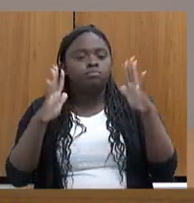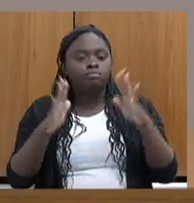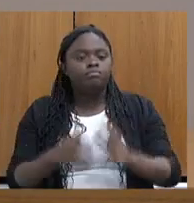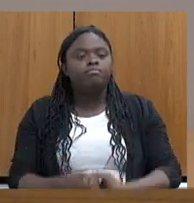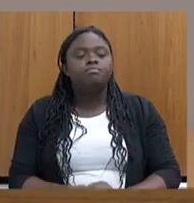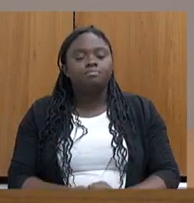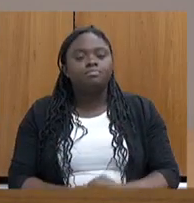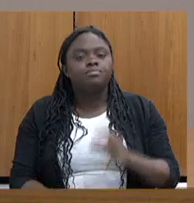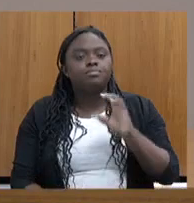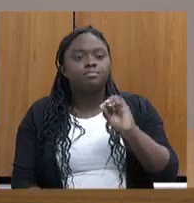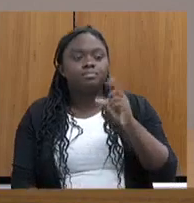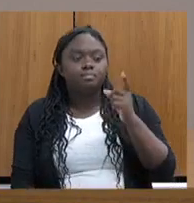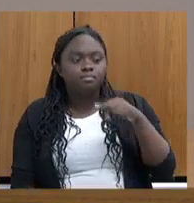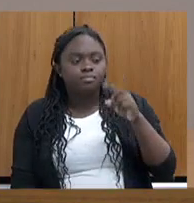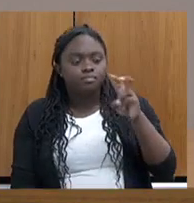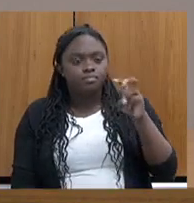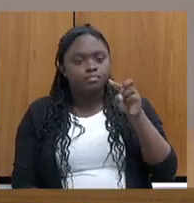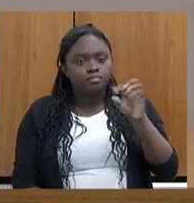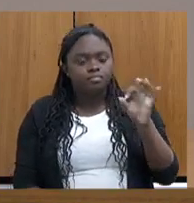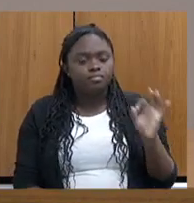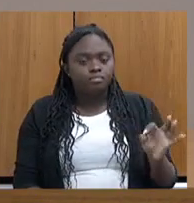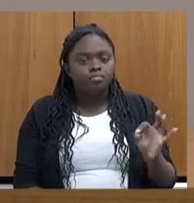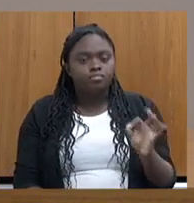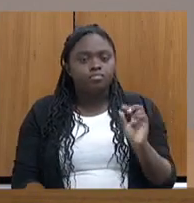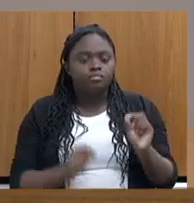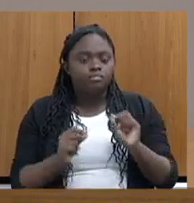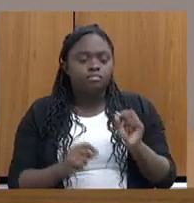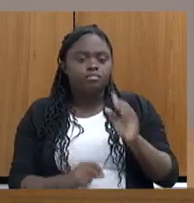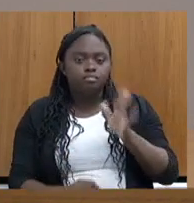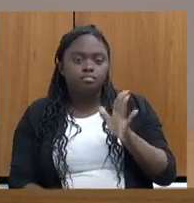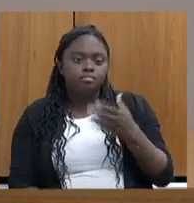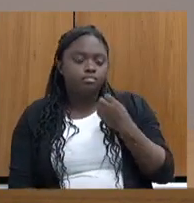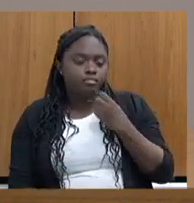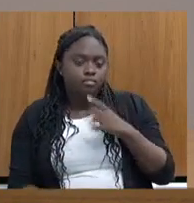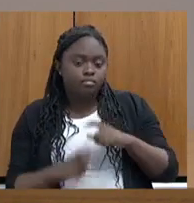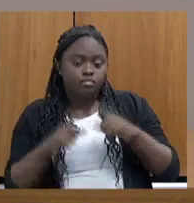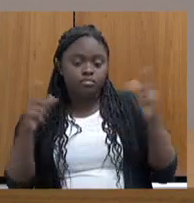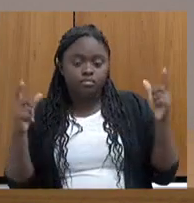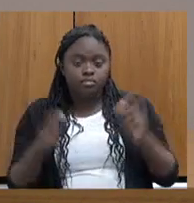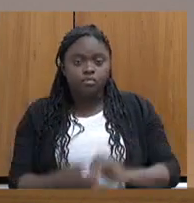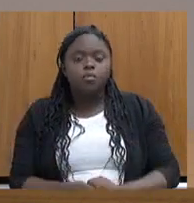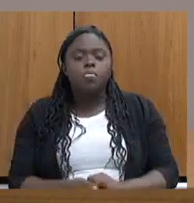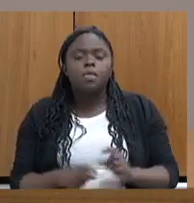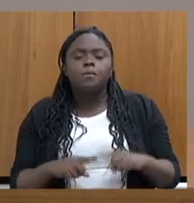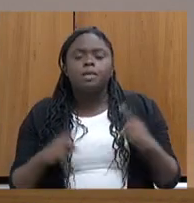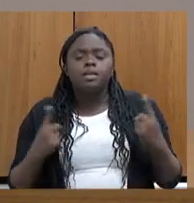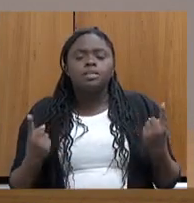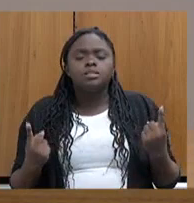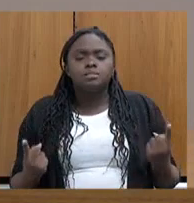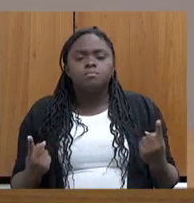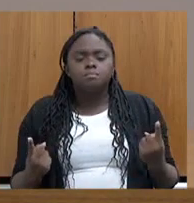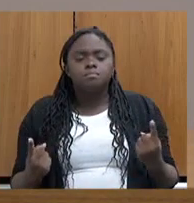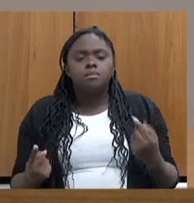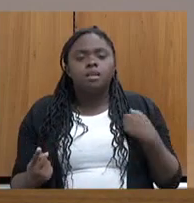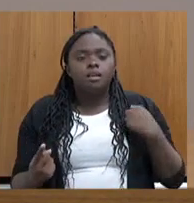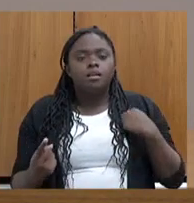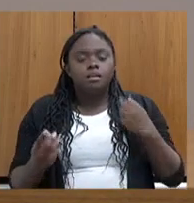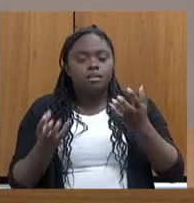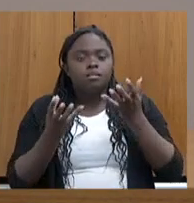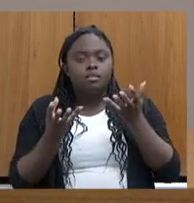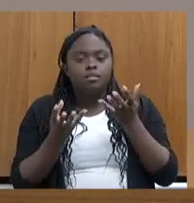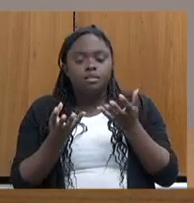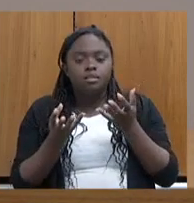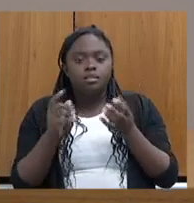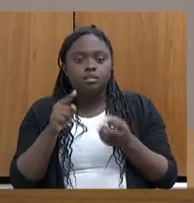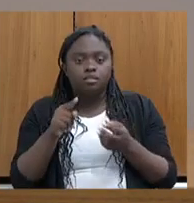0,5%, 0,5%, é um volume substancial do aumento. Mas eu queria que